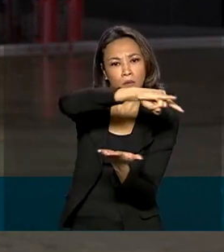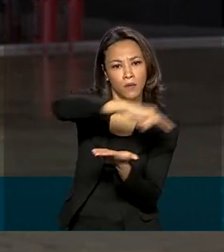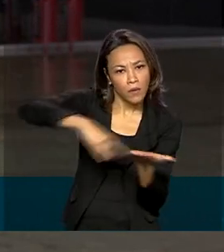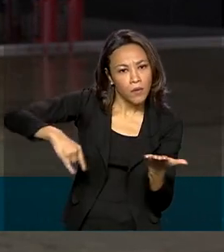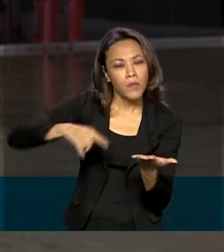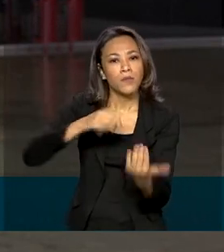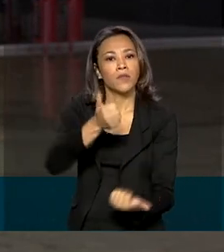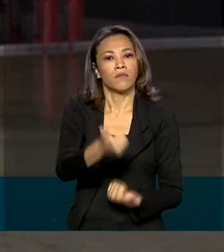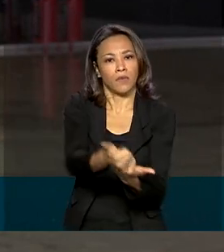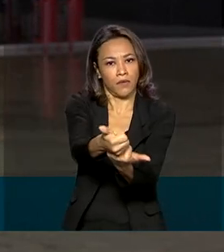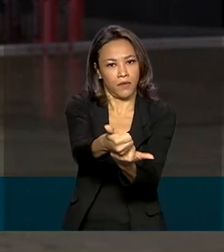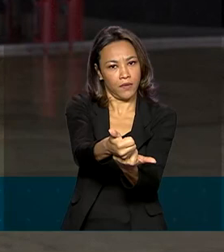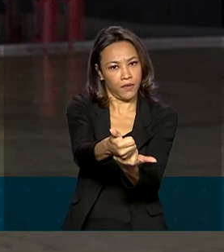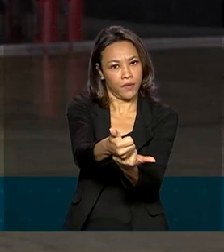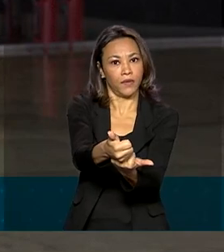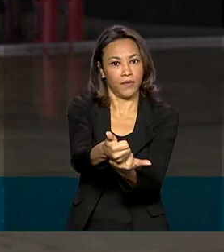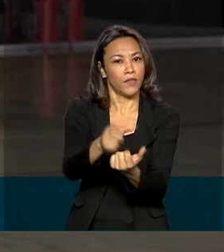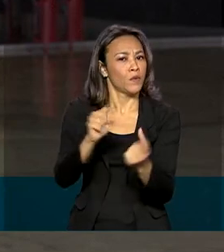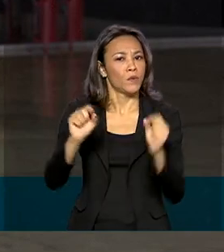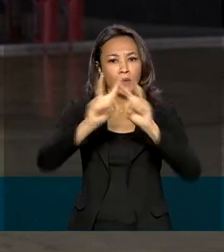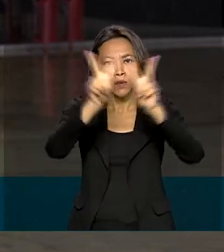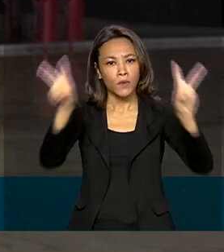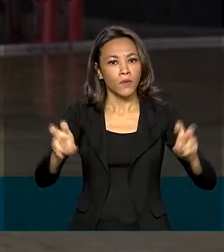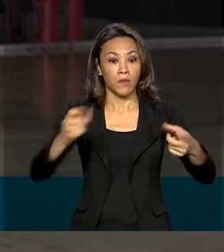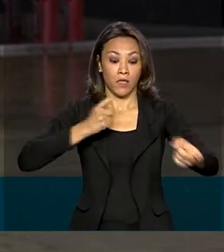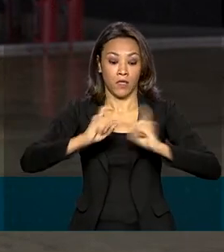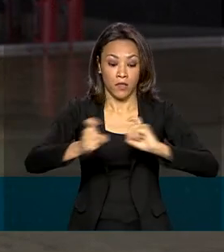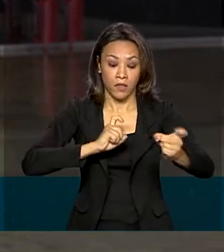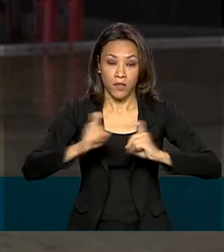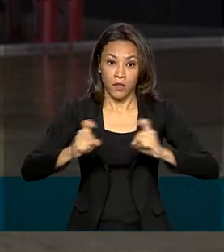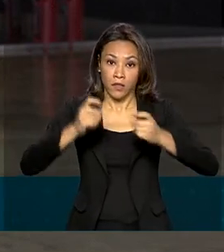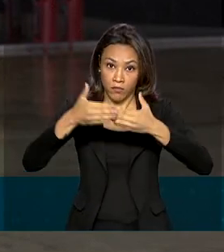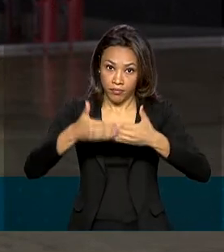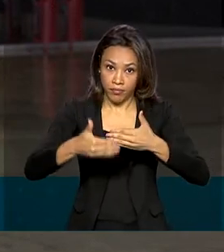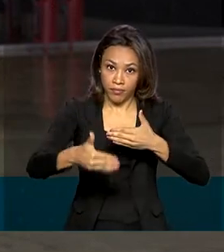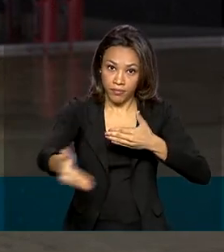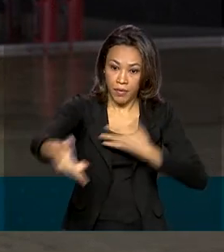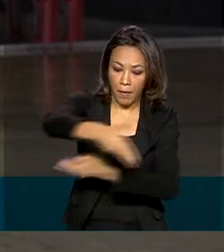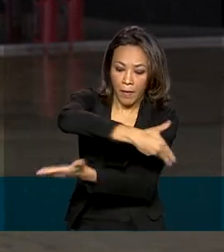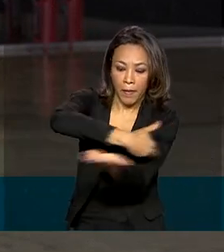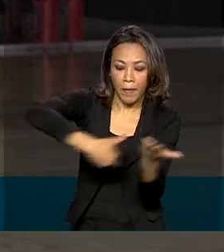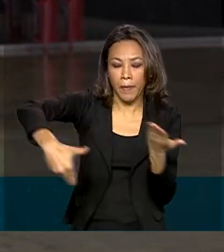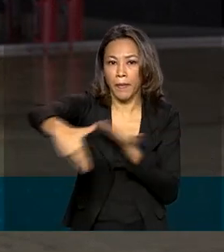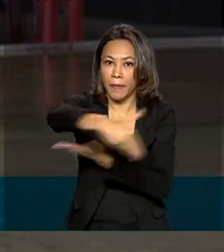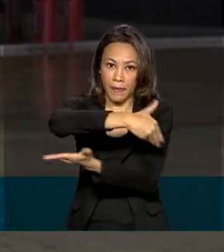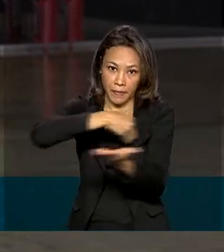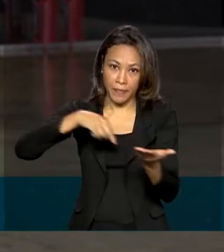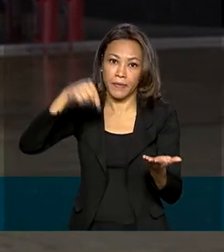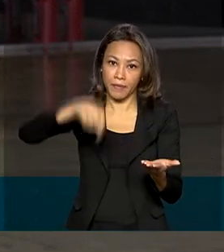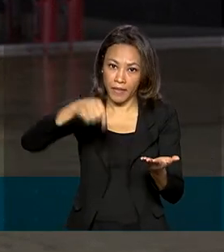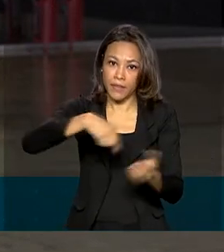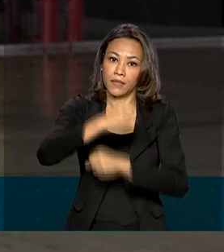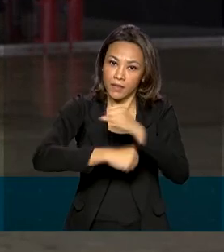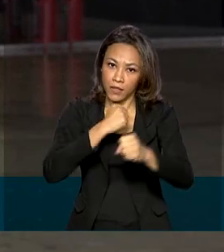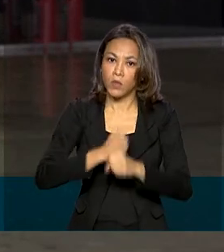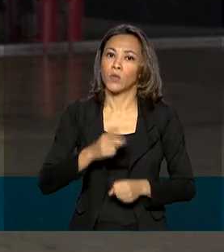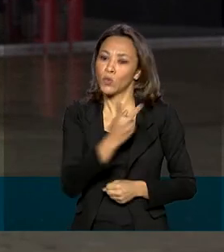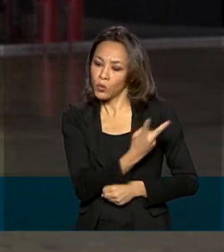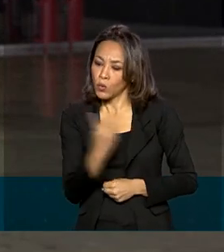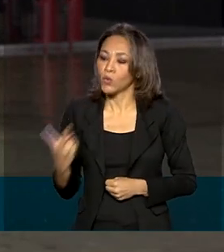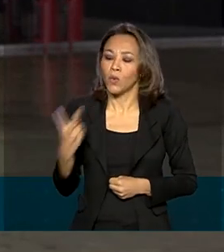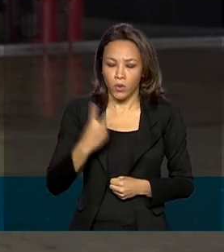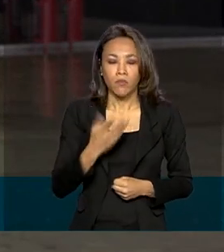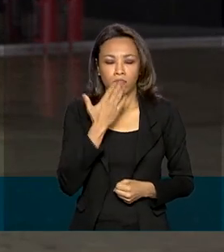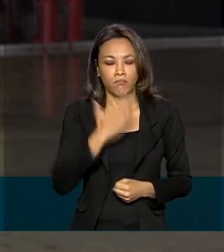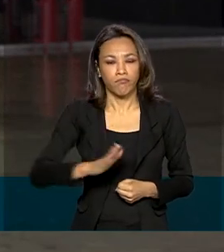cooperação, de gestão conjunta pra esses dois anos de gestão, onde eles se comprometeram a colocar em